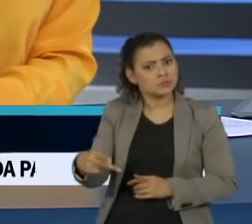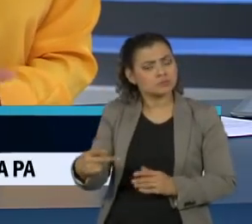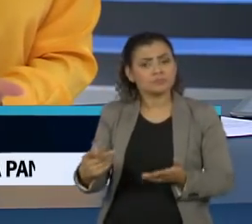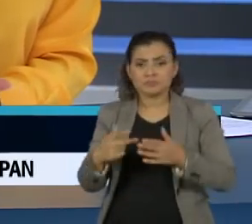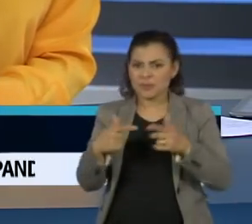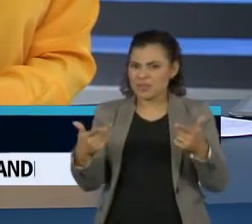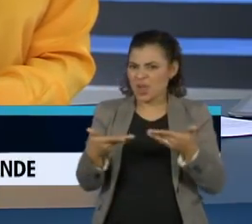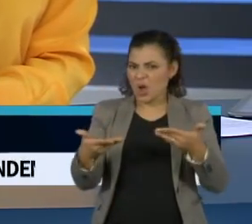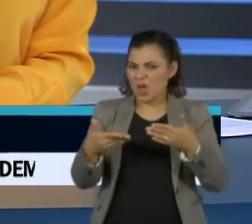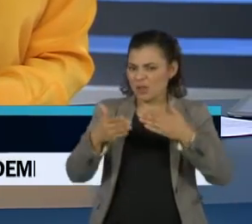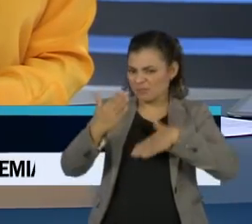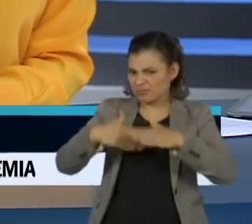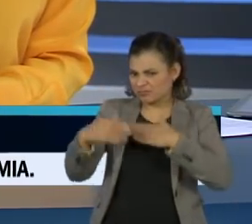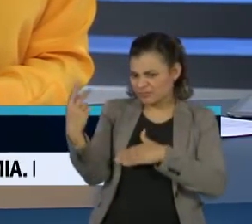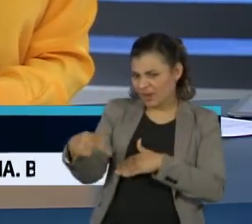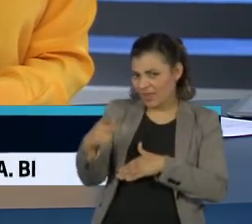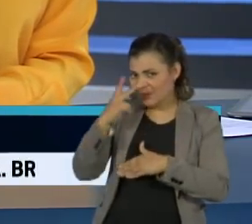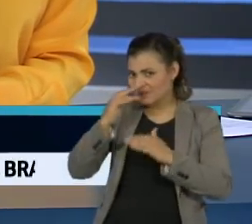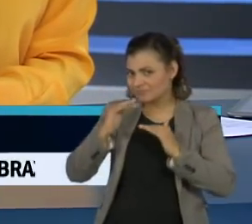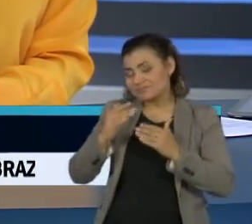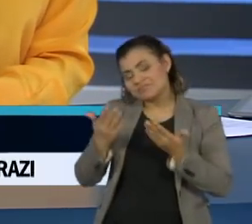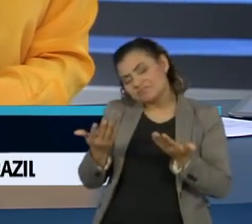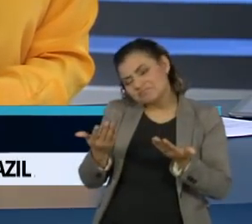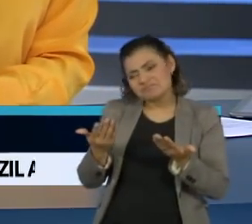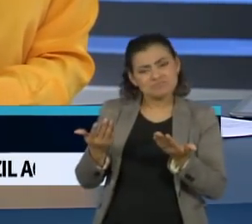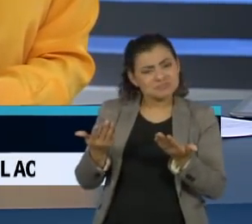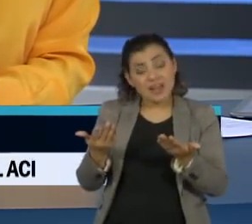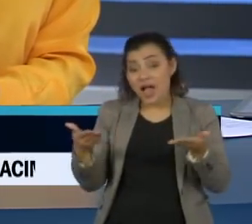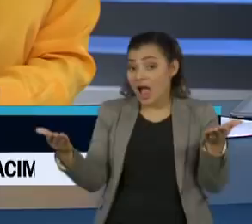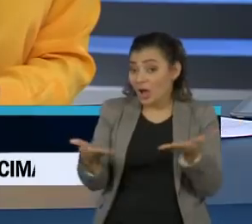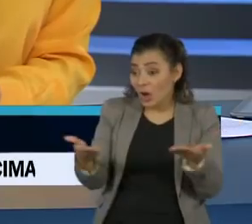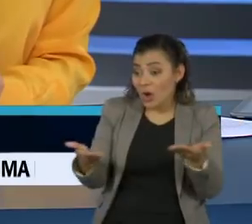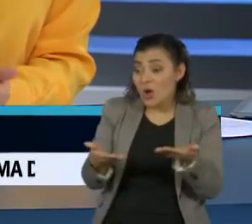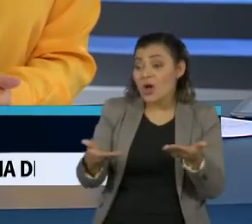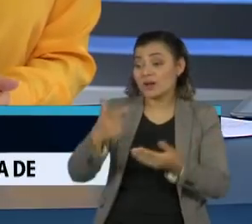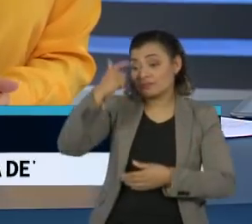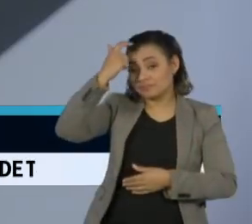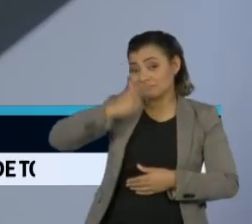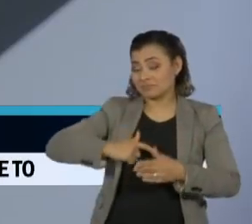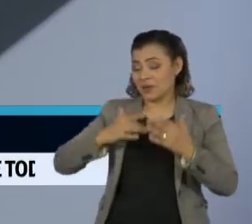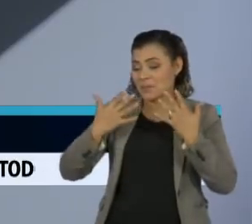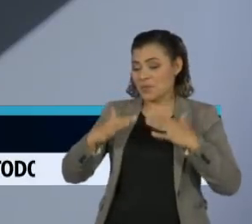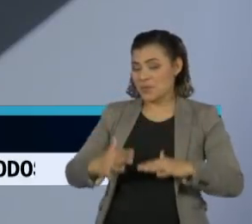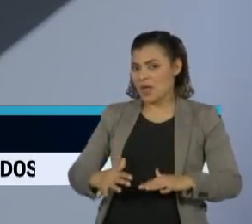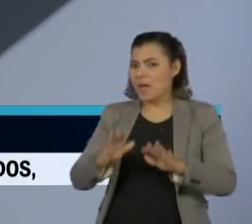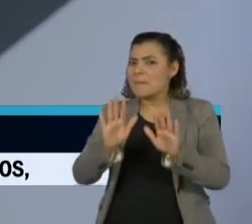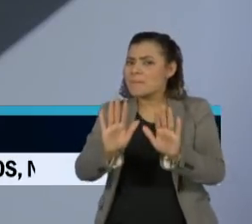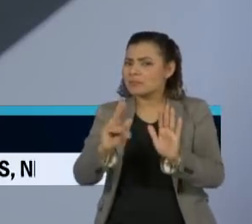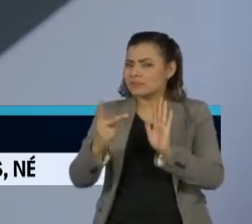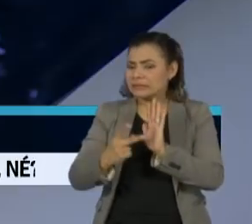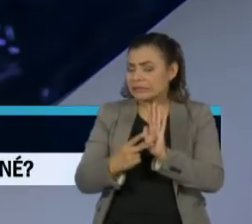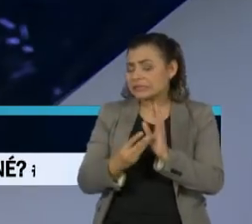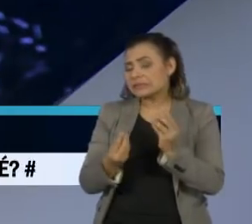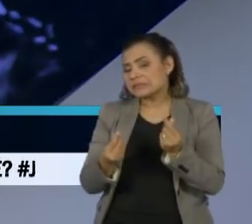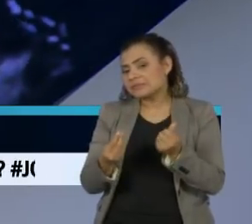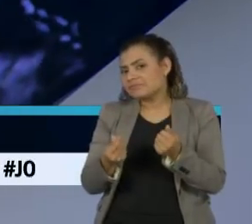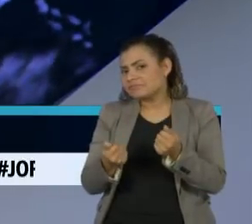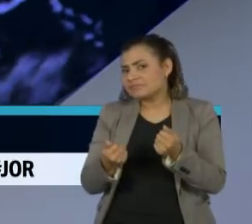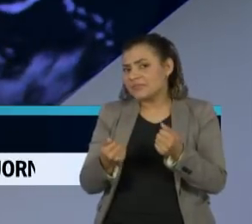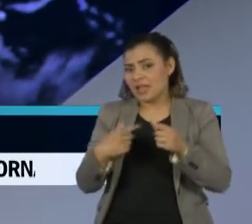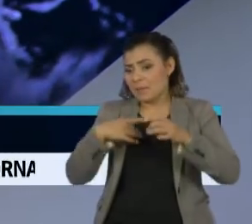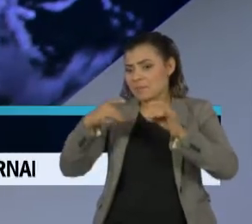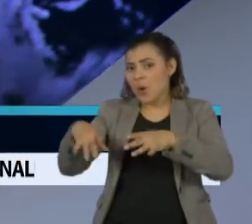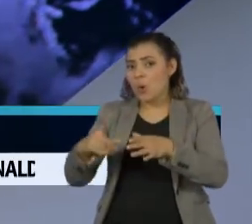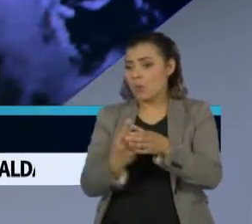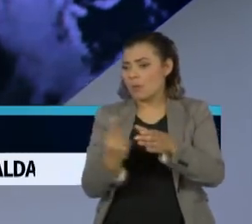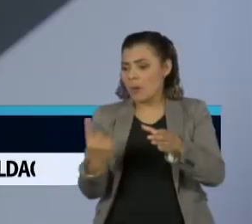menor do que entrou da Secretaria, mas agora a Secretaria de Cultura fica ainda mais esvaziada e menos relevante com a saída dela.